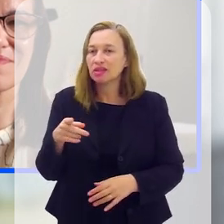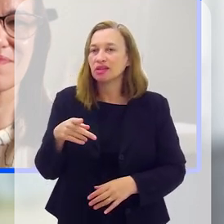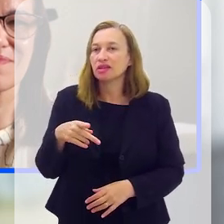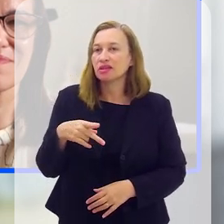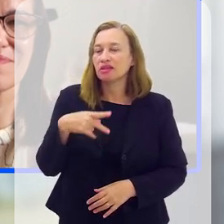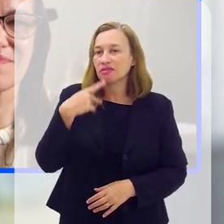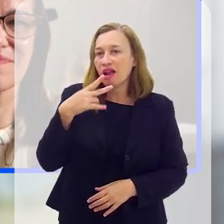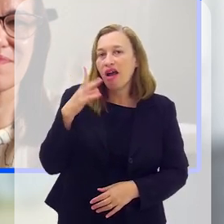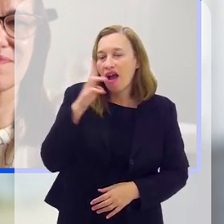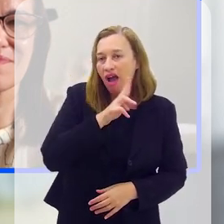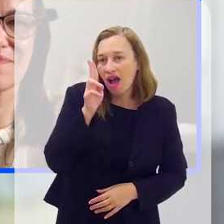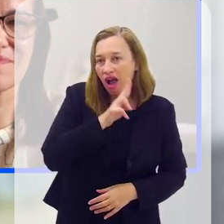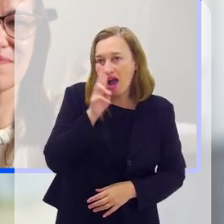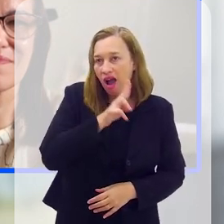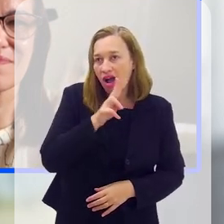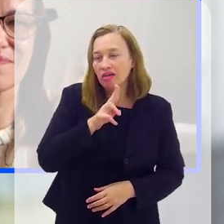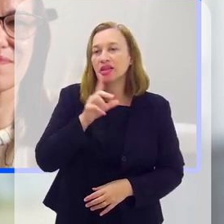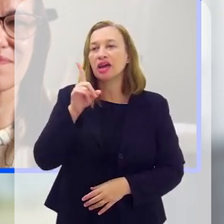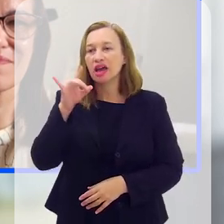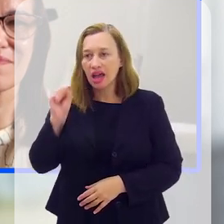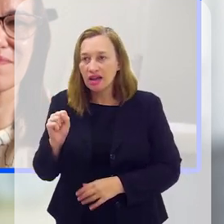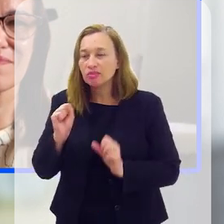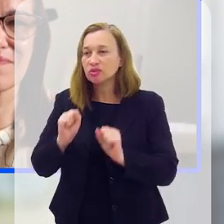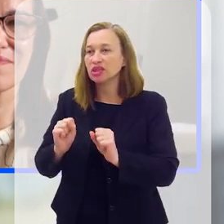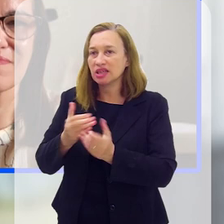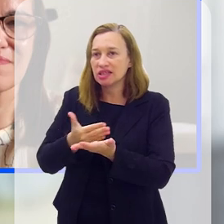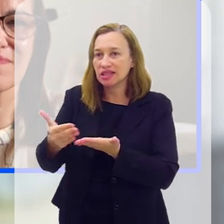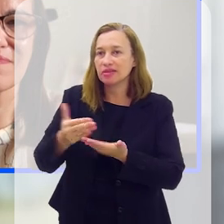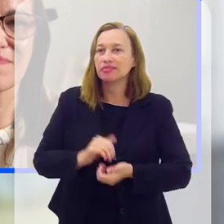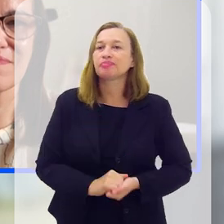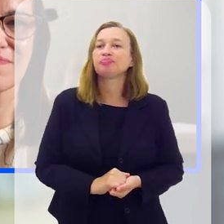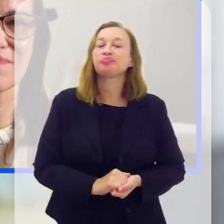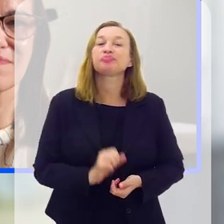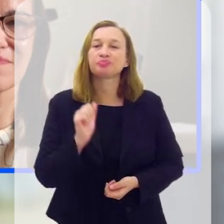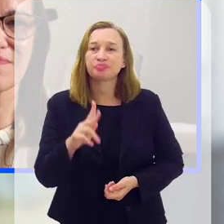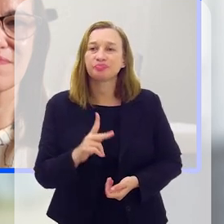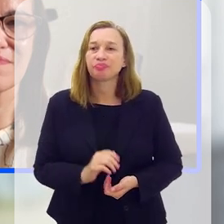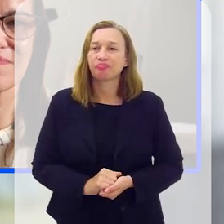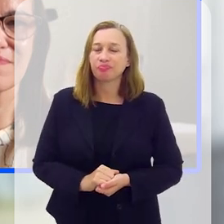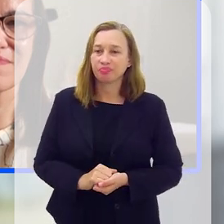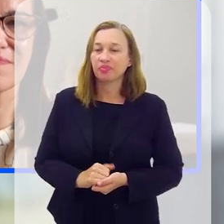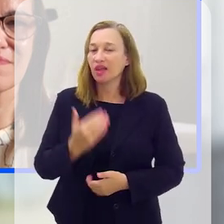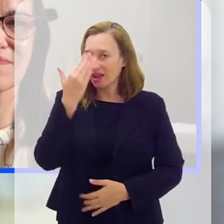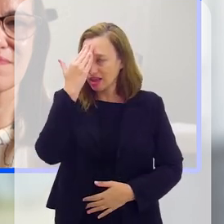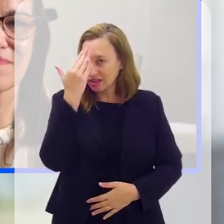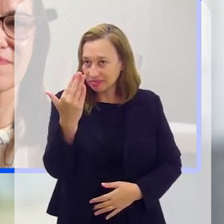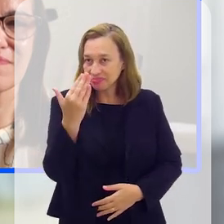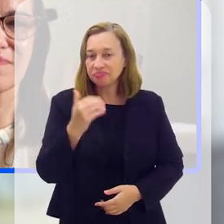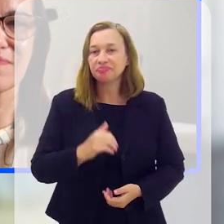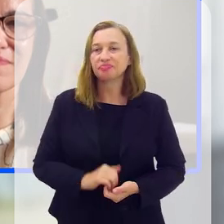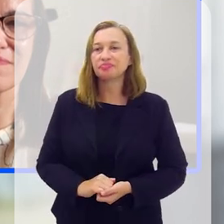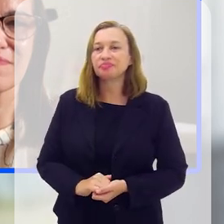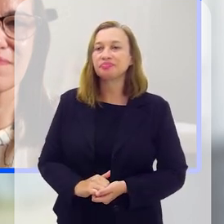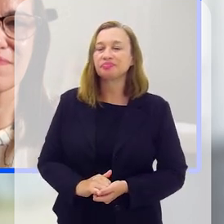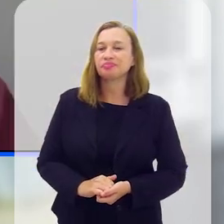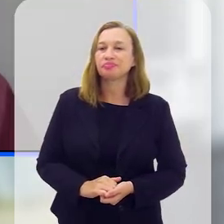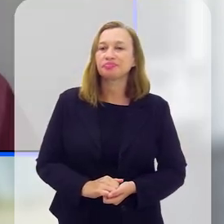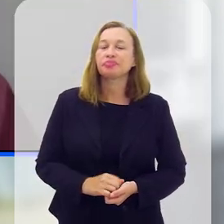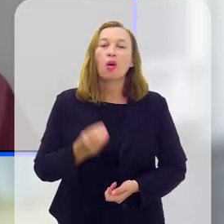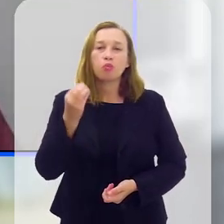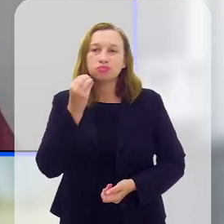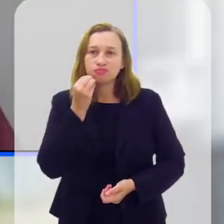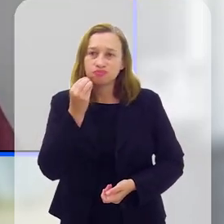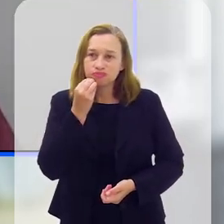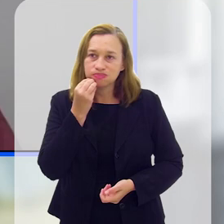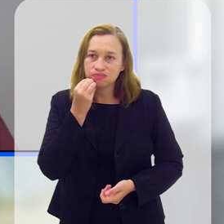vocês serem, assim, mais precisos nas considerações finais, Carlos, se você puder começar. Ok, eu quero muito agradecer,